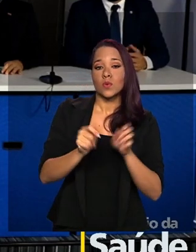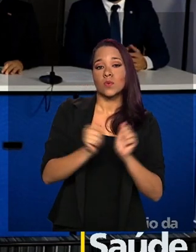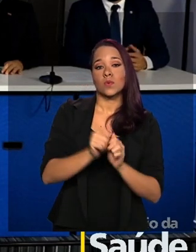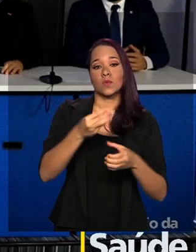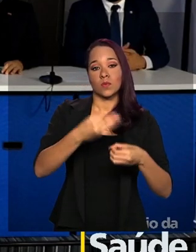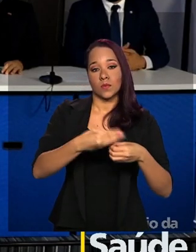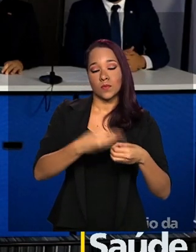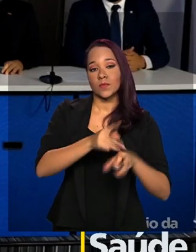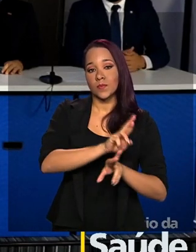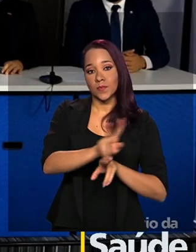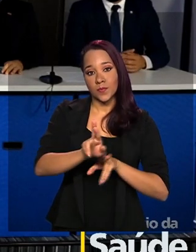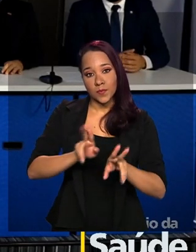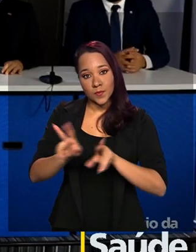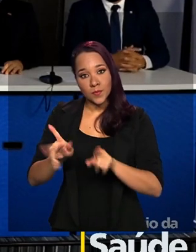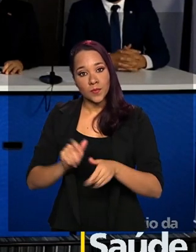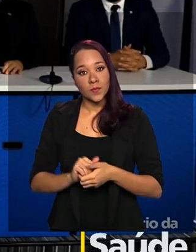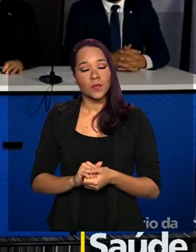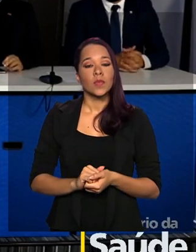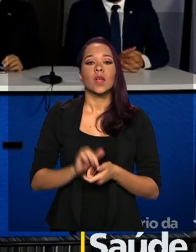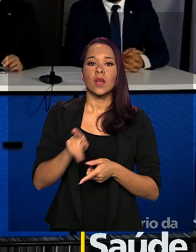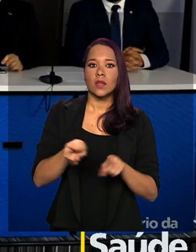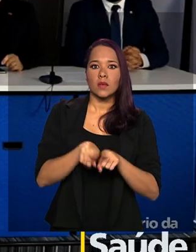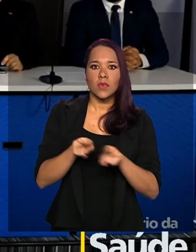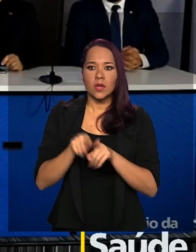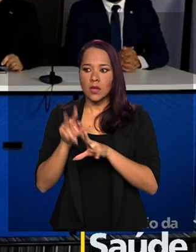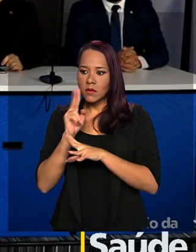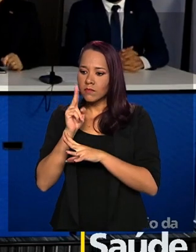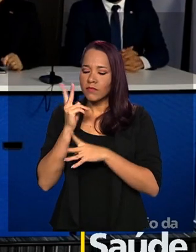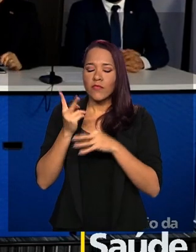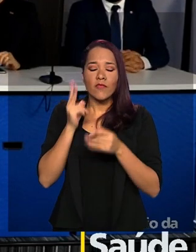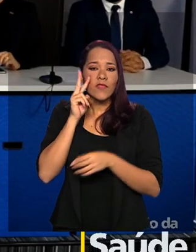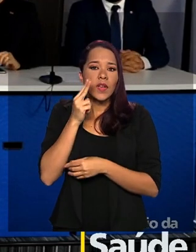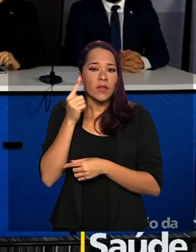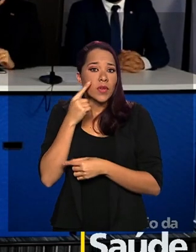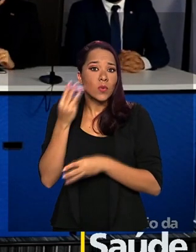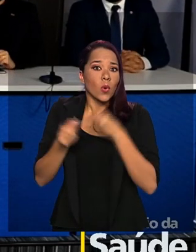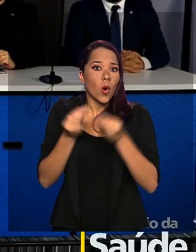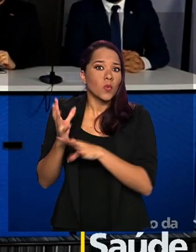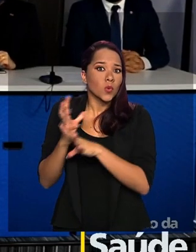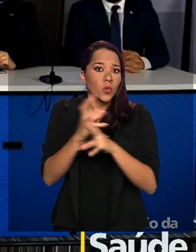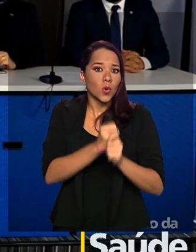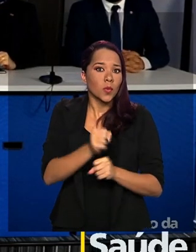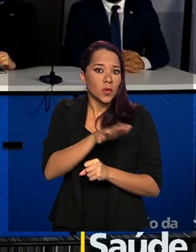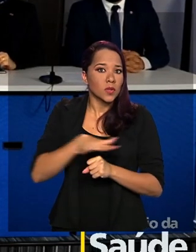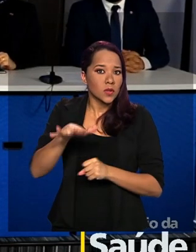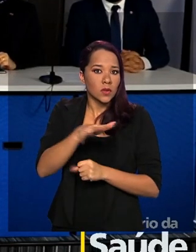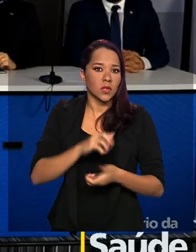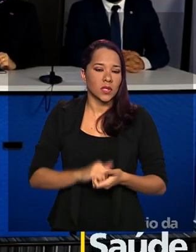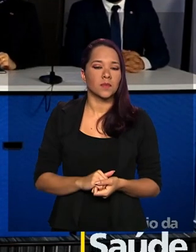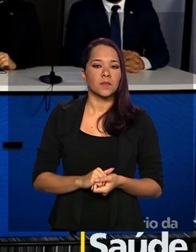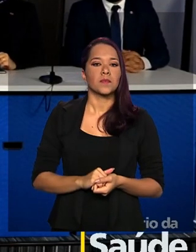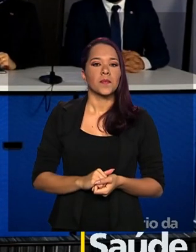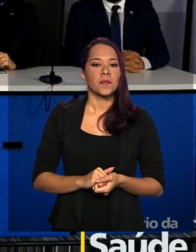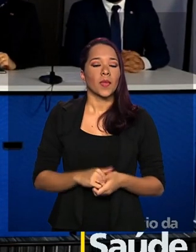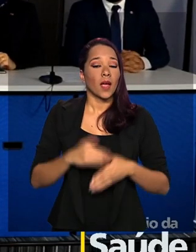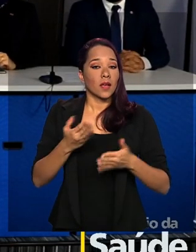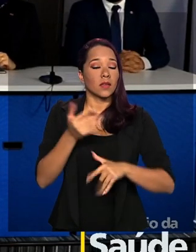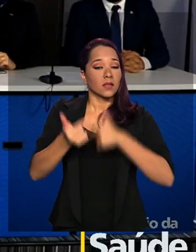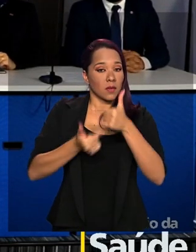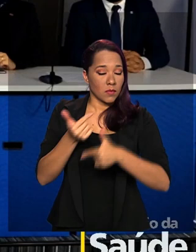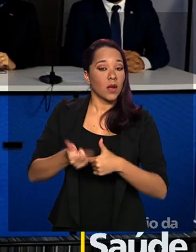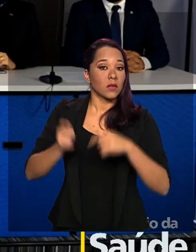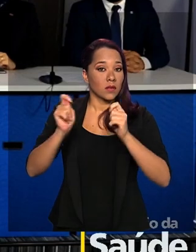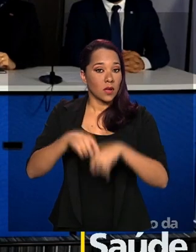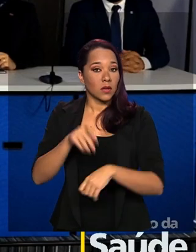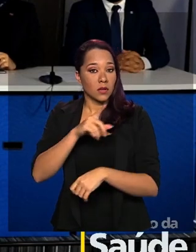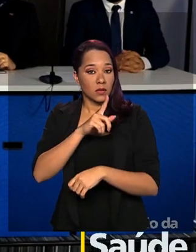e está equalizando a nova distribuição. Essa atuação vai permitir que